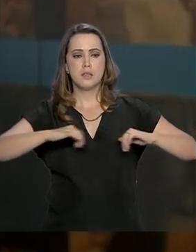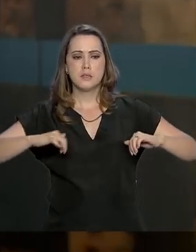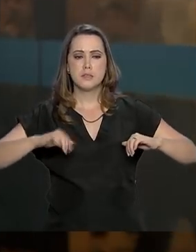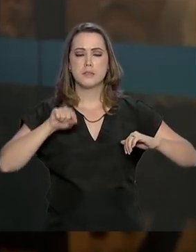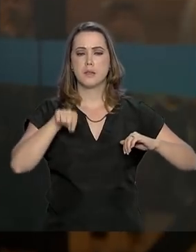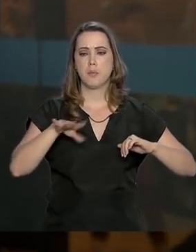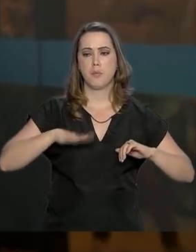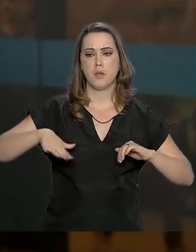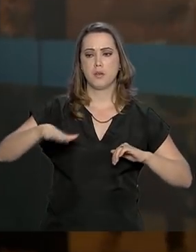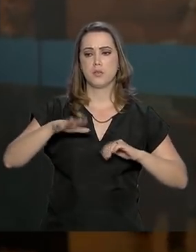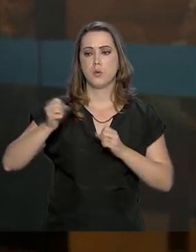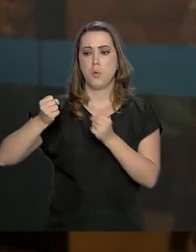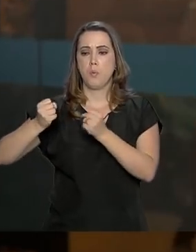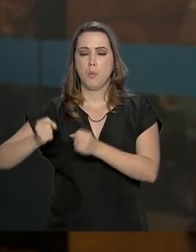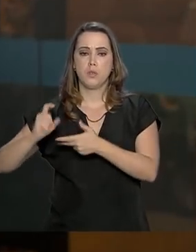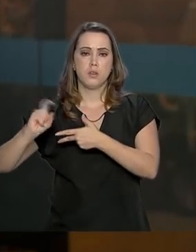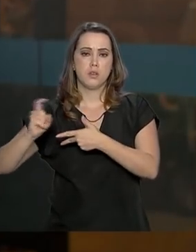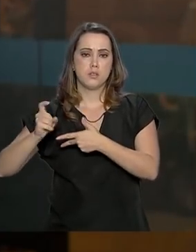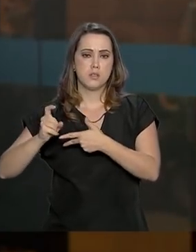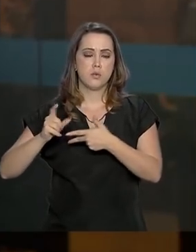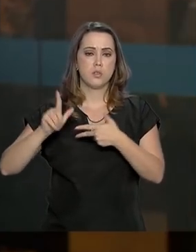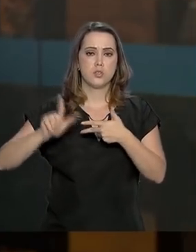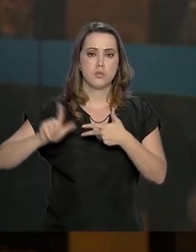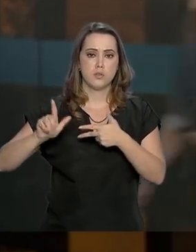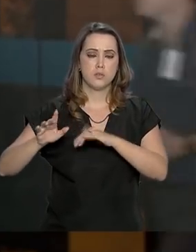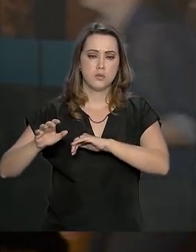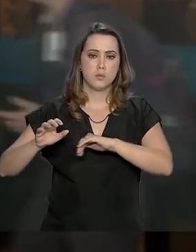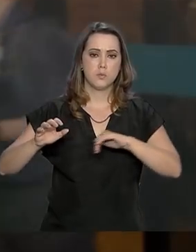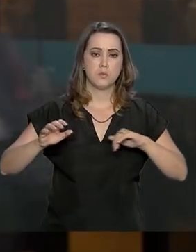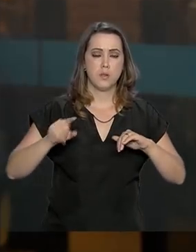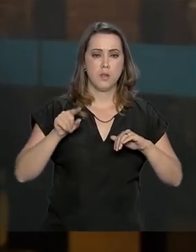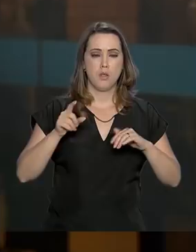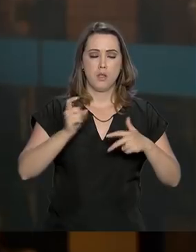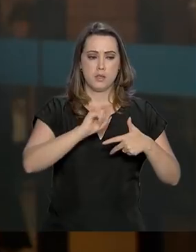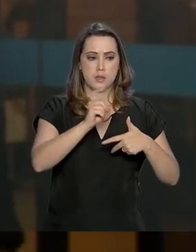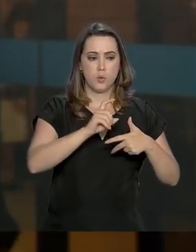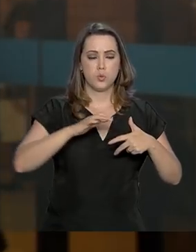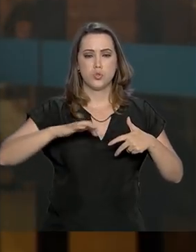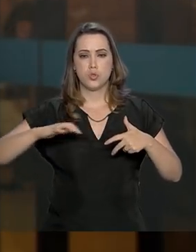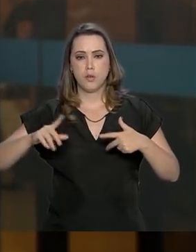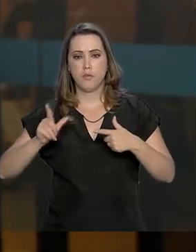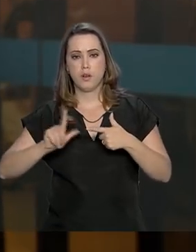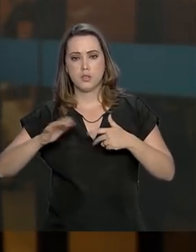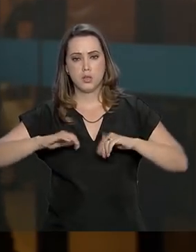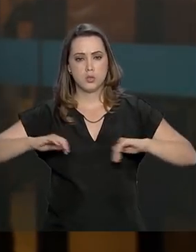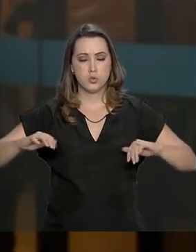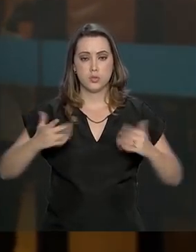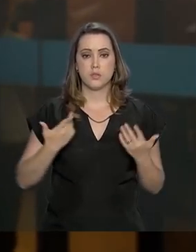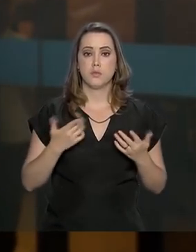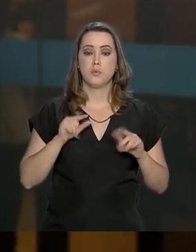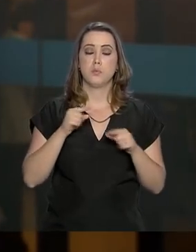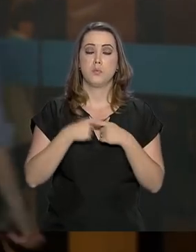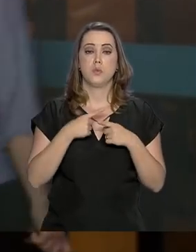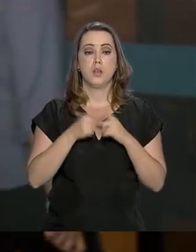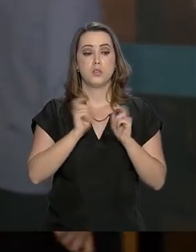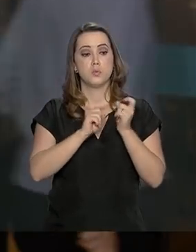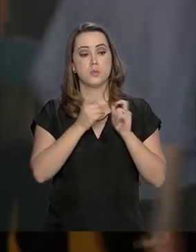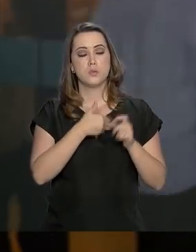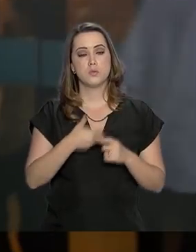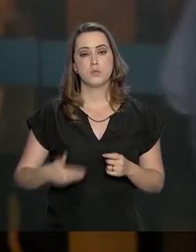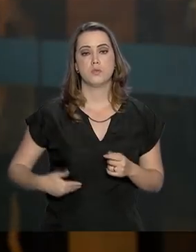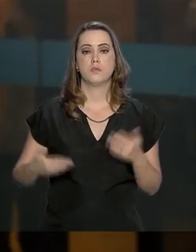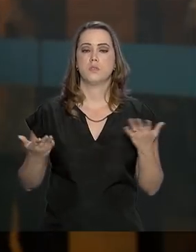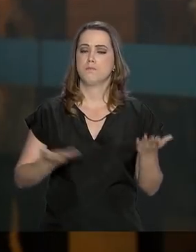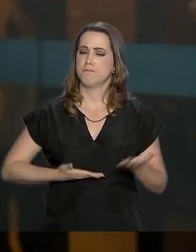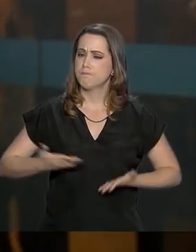entre os poderes executivo e legislativo para que a administração pública sirva à sociedade. O portavoz